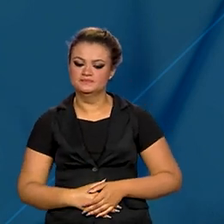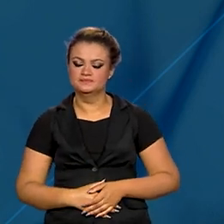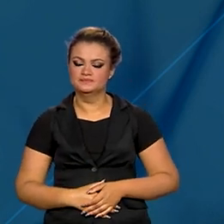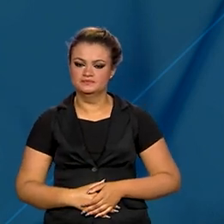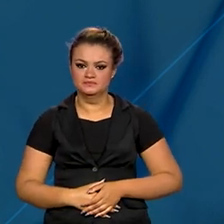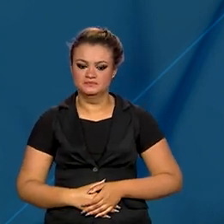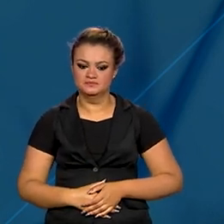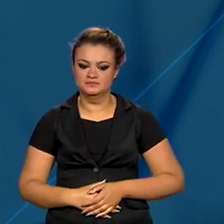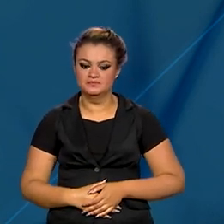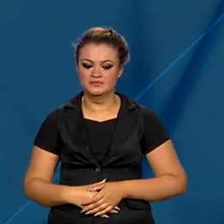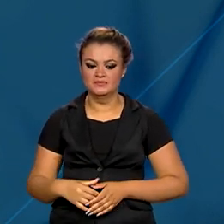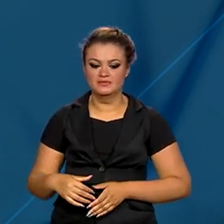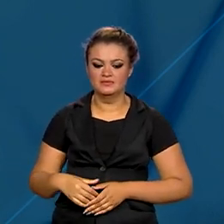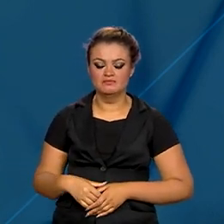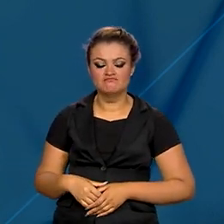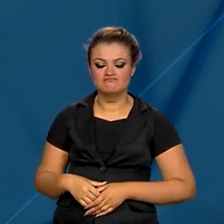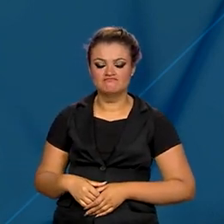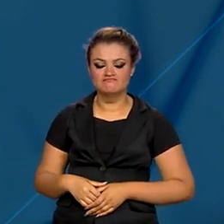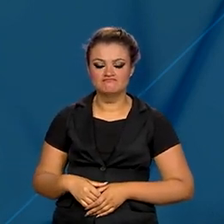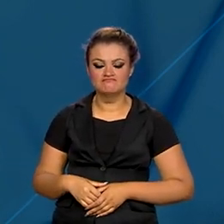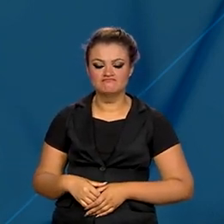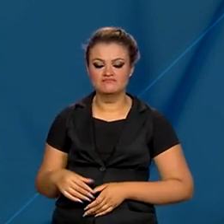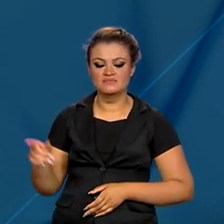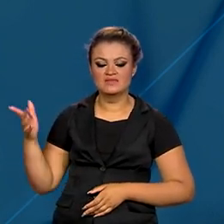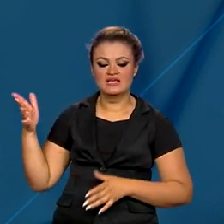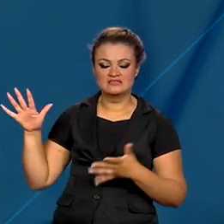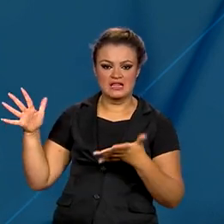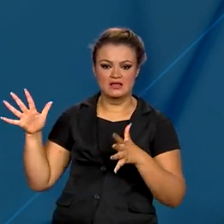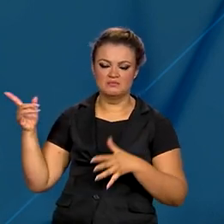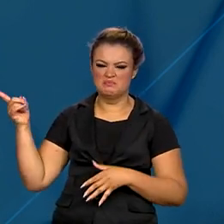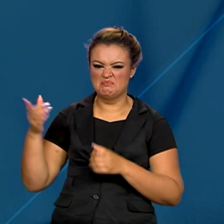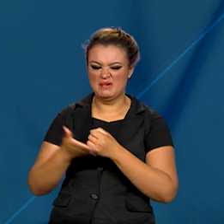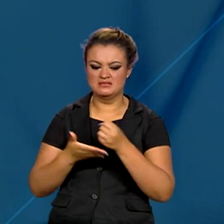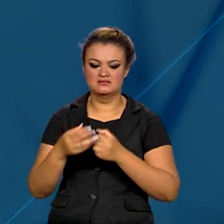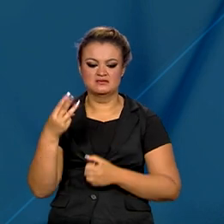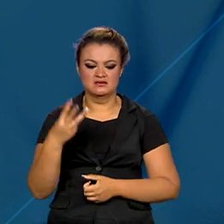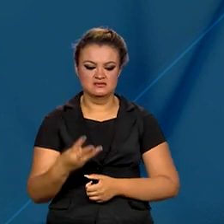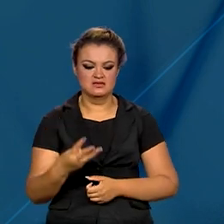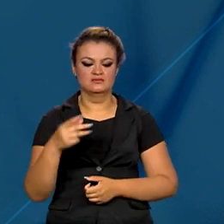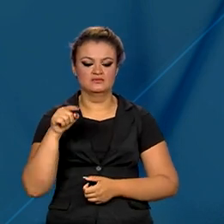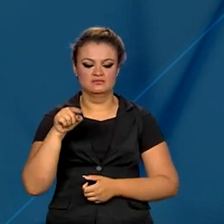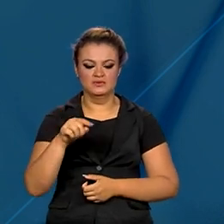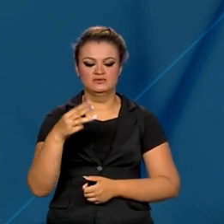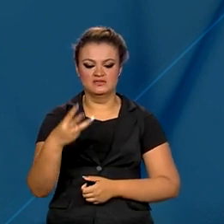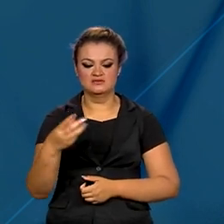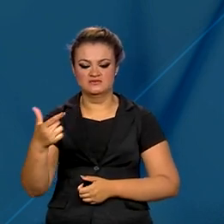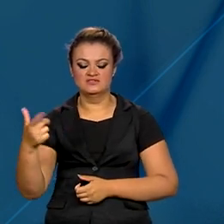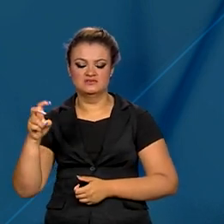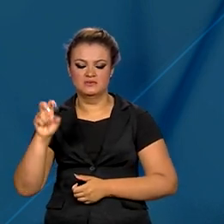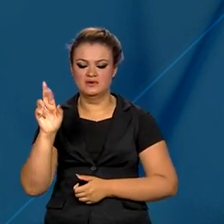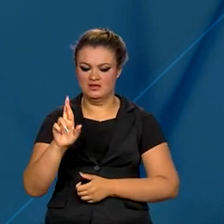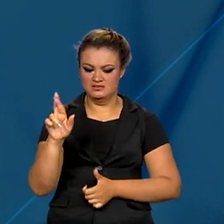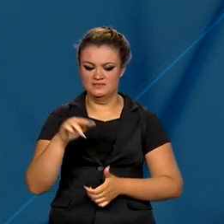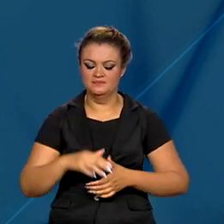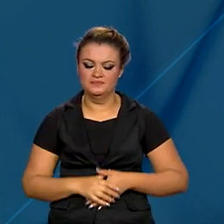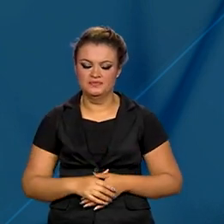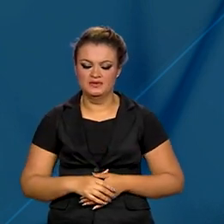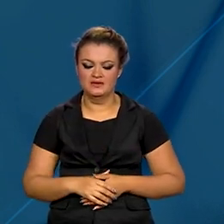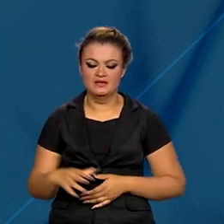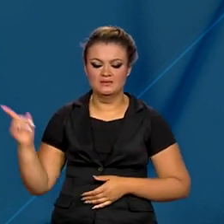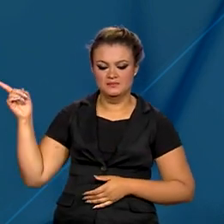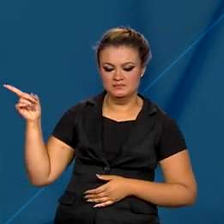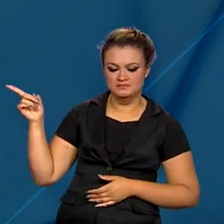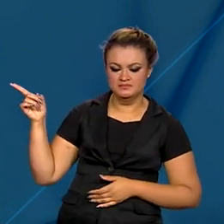alterações. Técnicos de enfermagem devem ter o salário base de três mil trezentos e vinte e cinco reais. E para